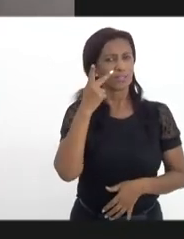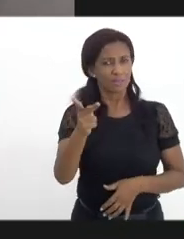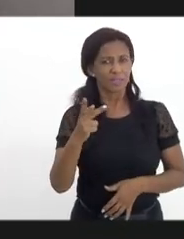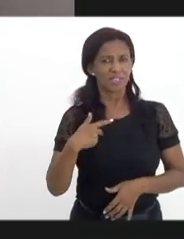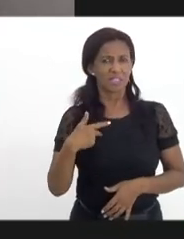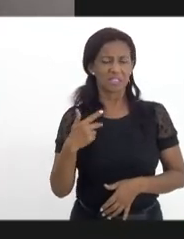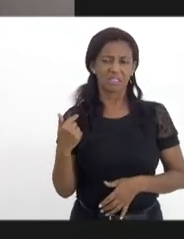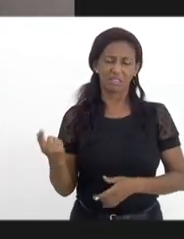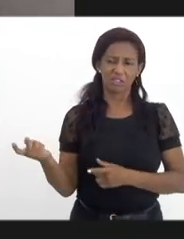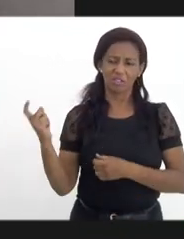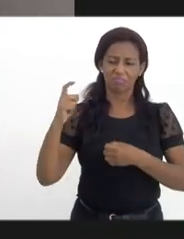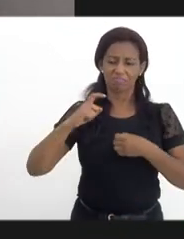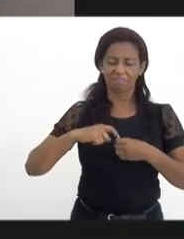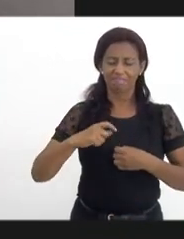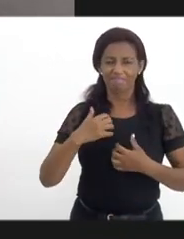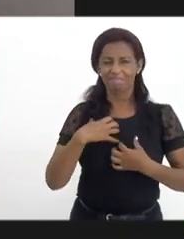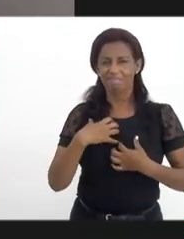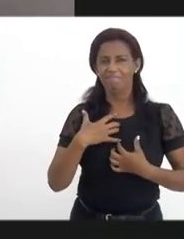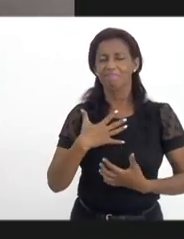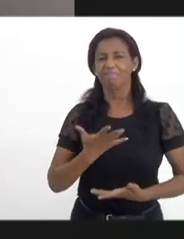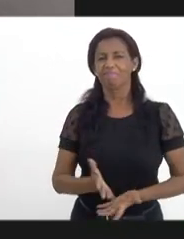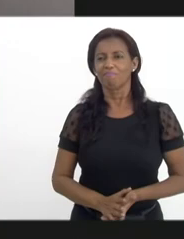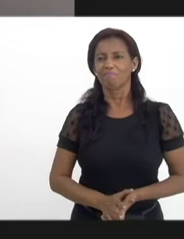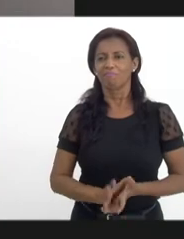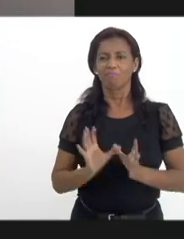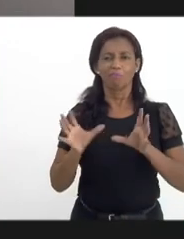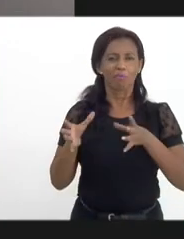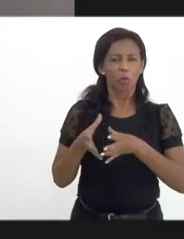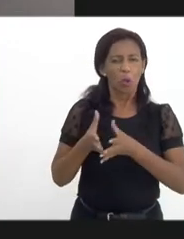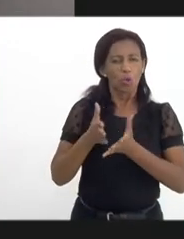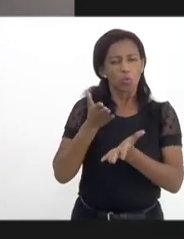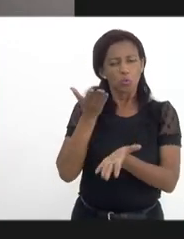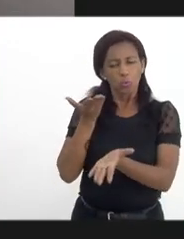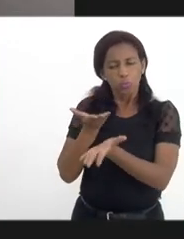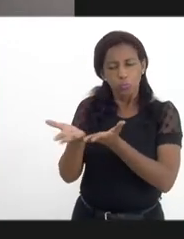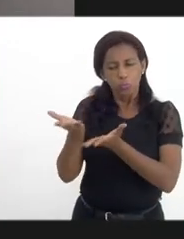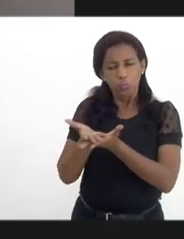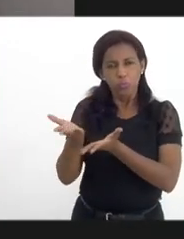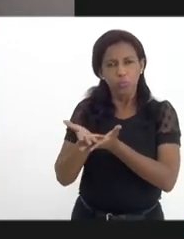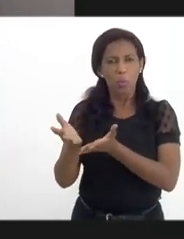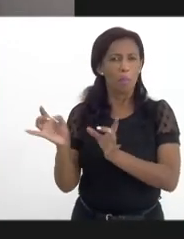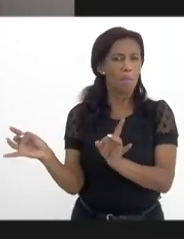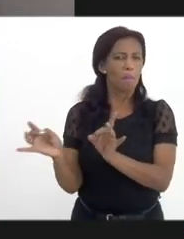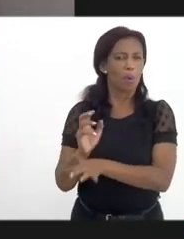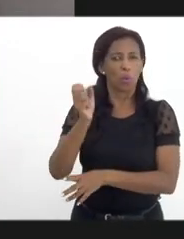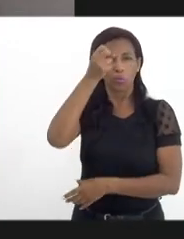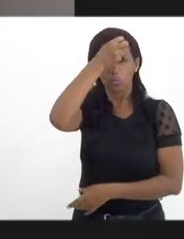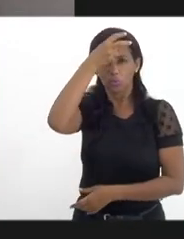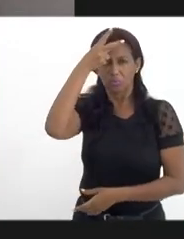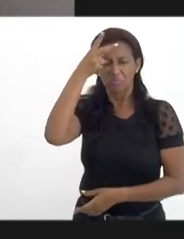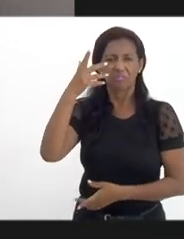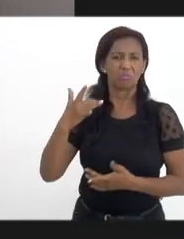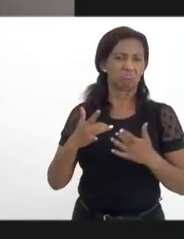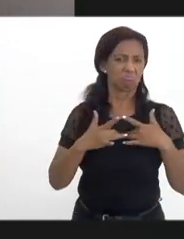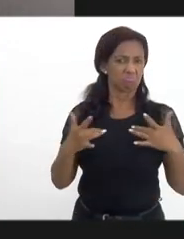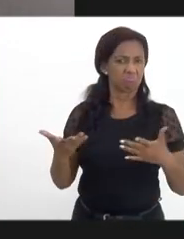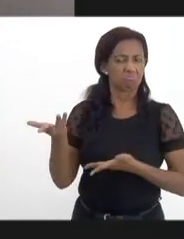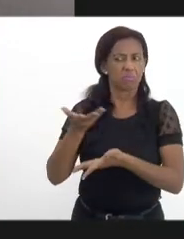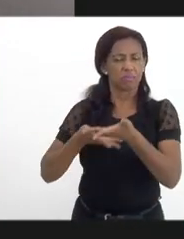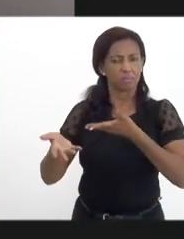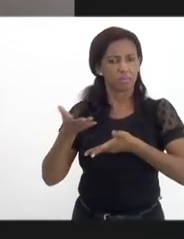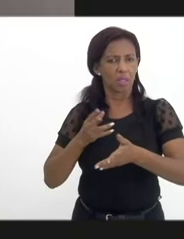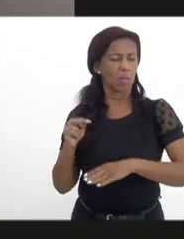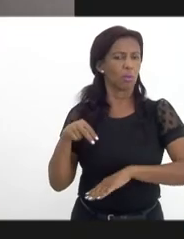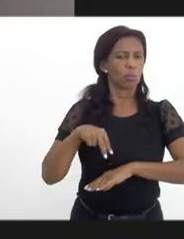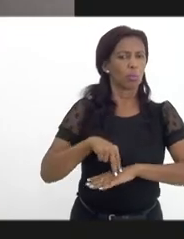a gente saiu de lá com o conselho, digamos, tudo caminhado para ser constituído, os prefeitos têm sido muito solícitos, os prefeitos se